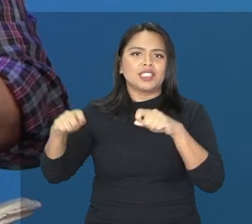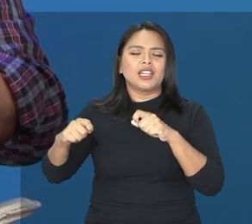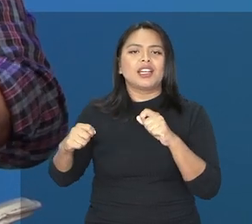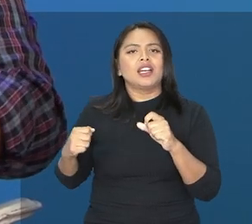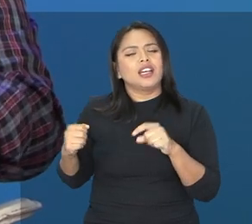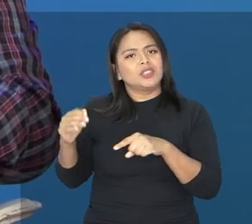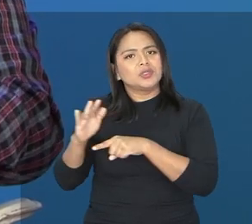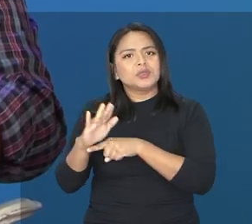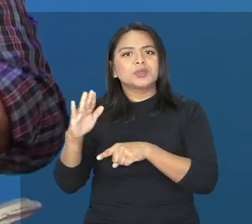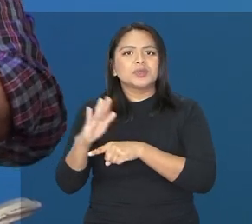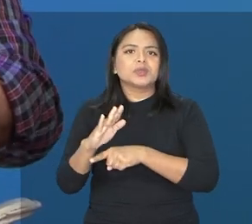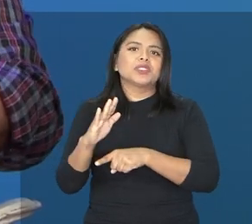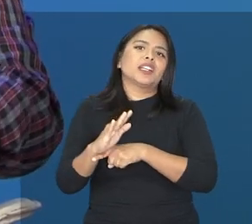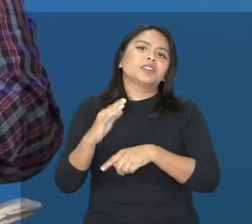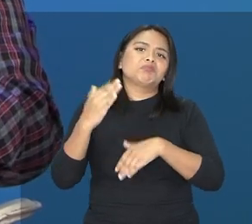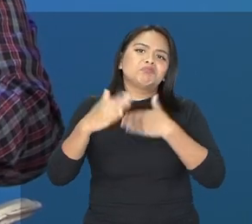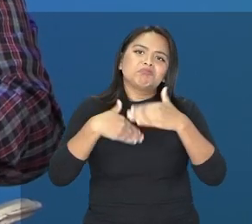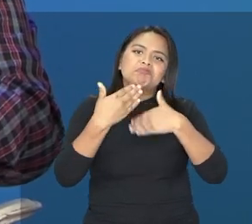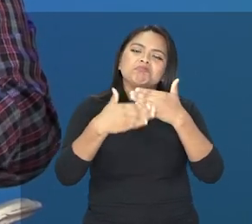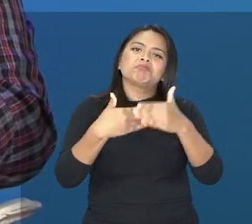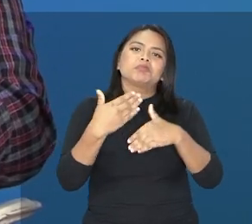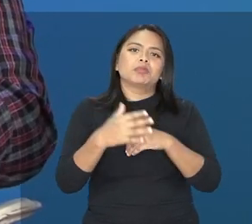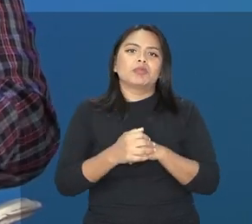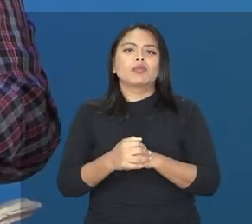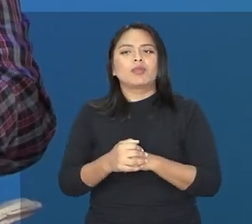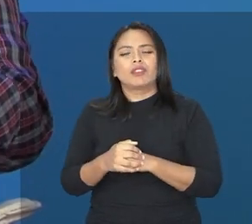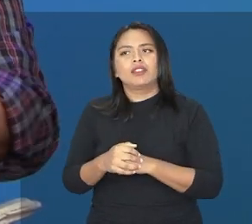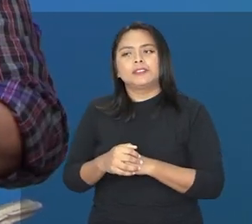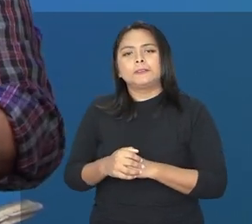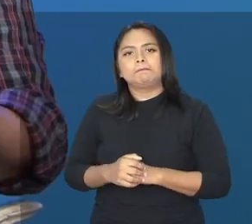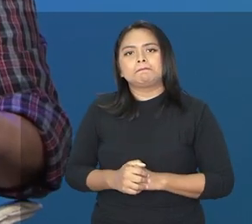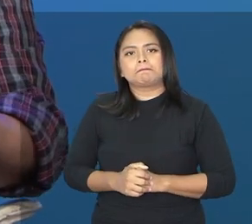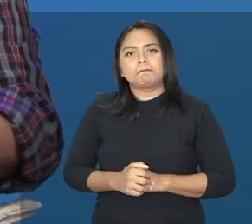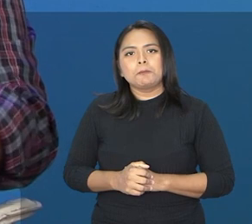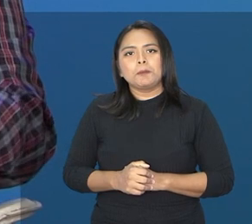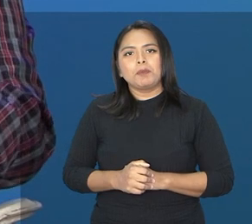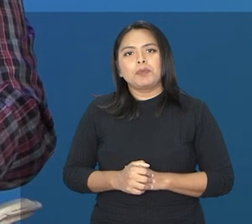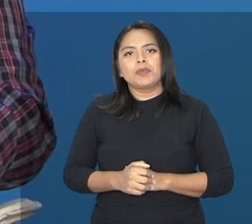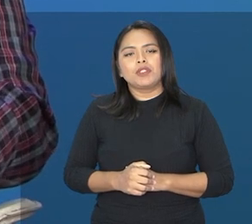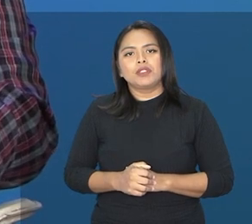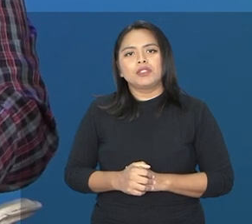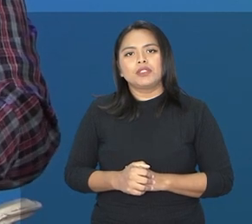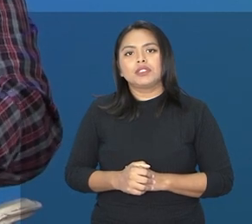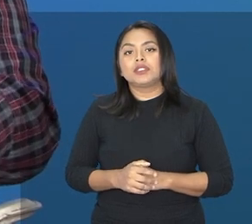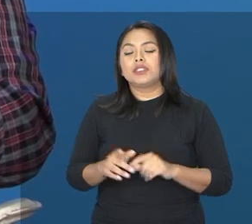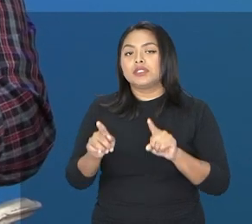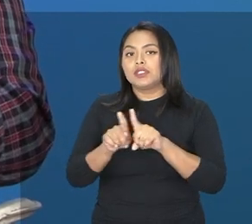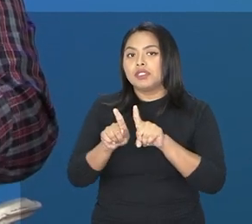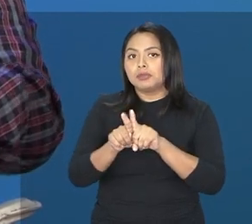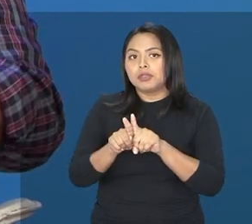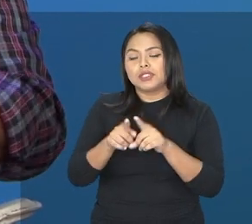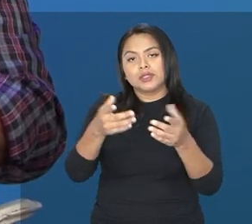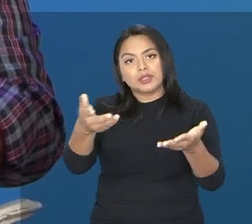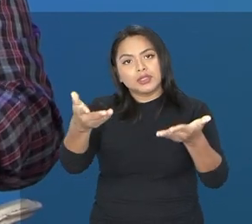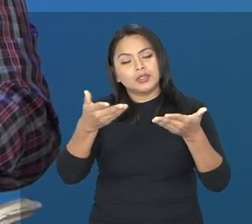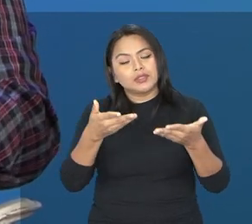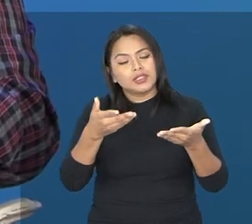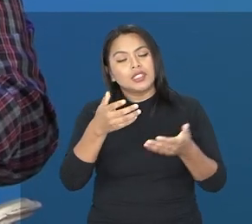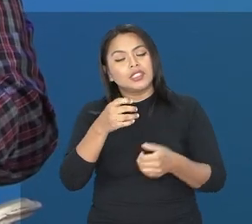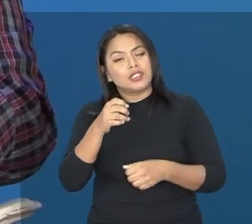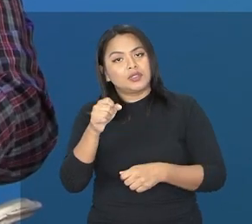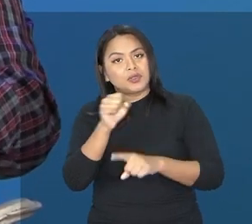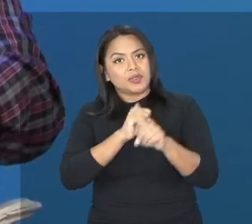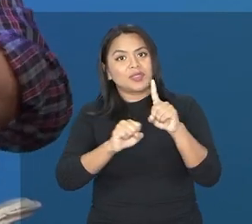para ajudá-lo naquilo que for preciso dentro das nossas condições, evidentemente. E também chamar a